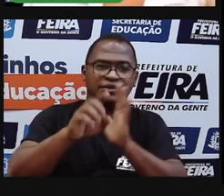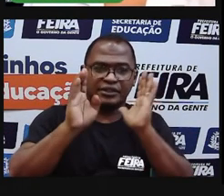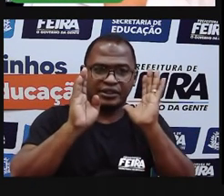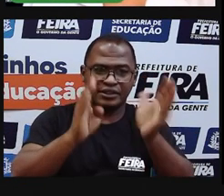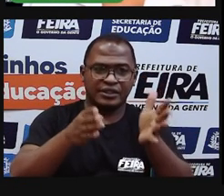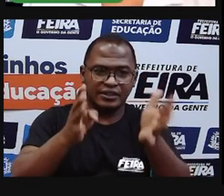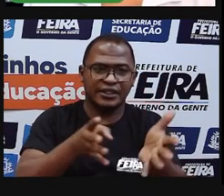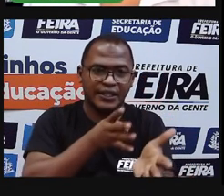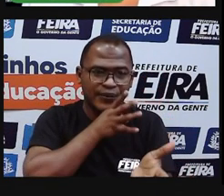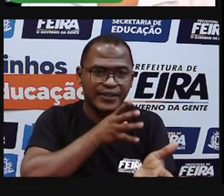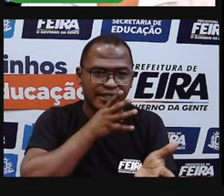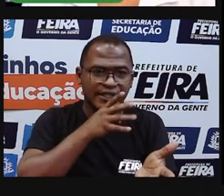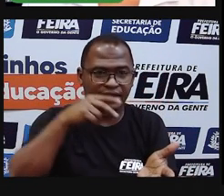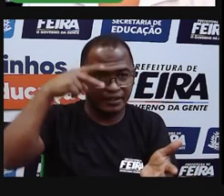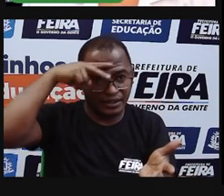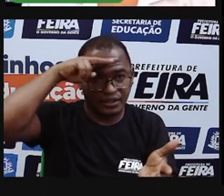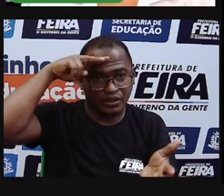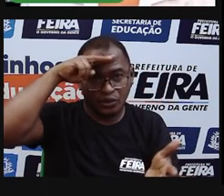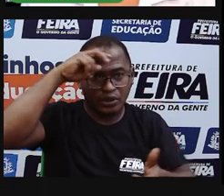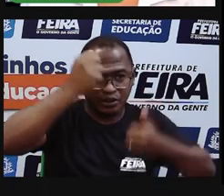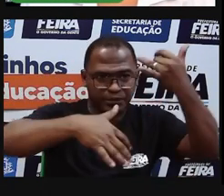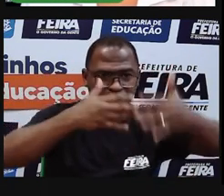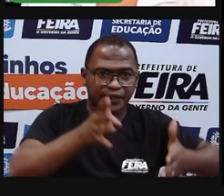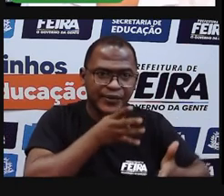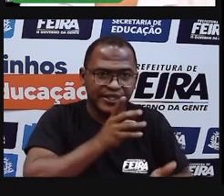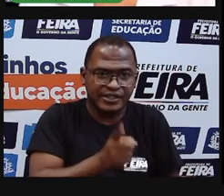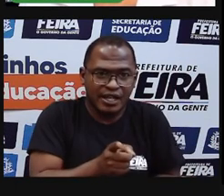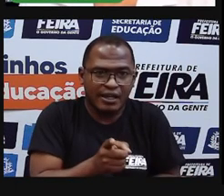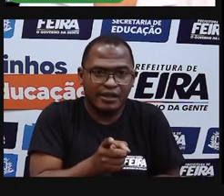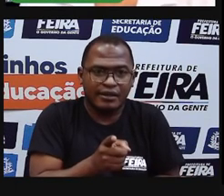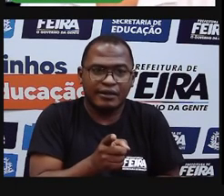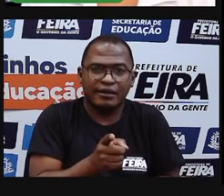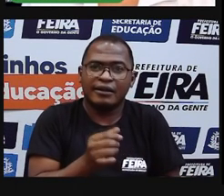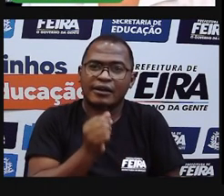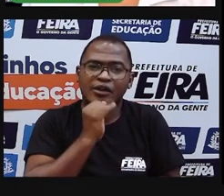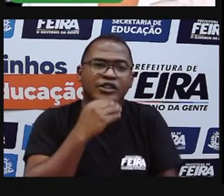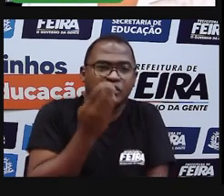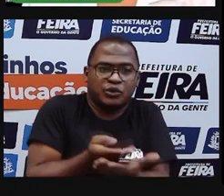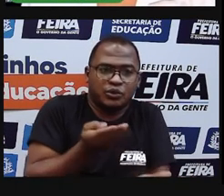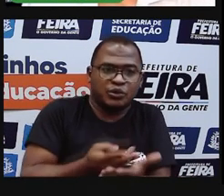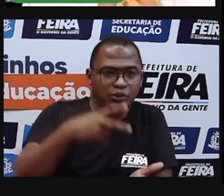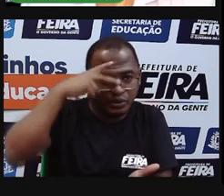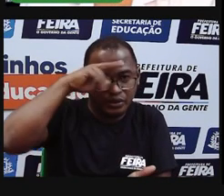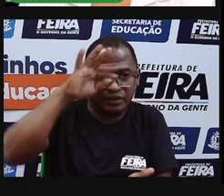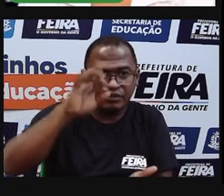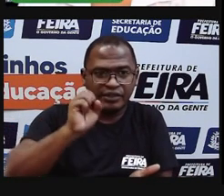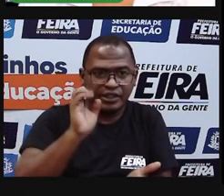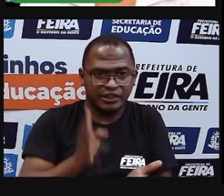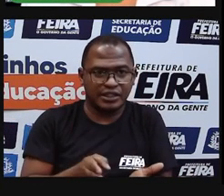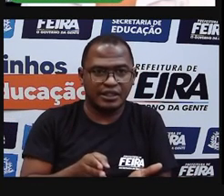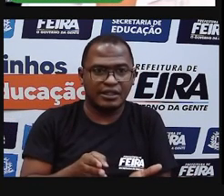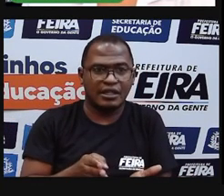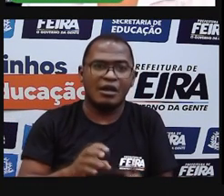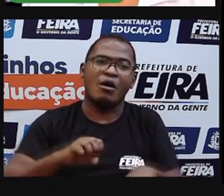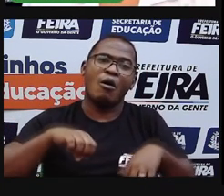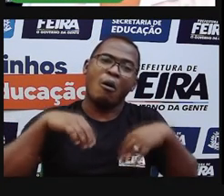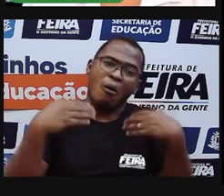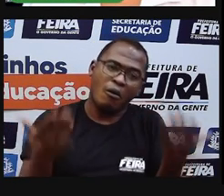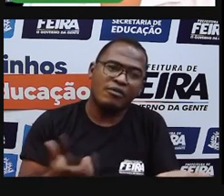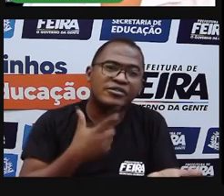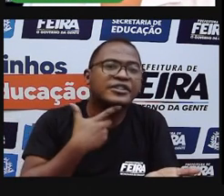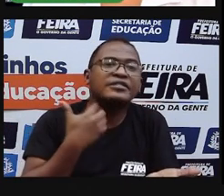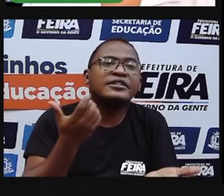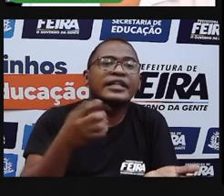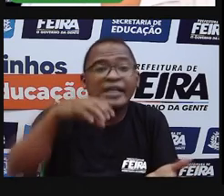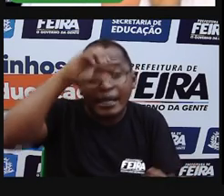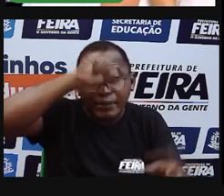se vocês já ouviram falar dessa história, se vocês já estudaram a história de Feira, e se você deseja ampliar os seus conhecimentos sobre